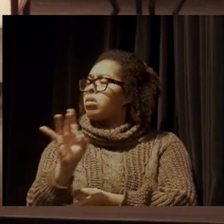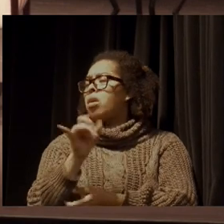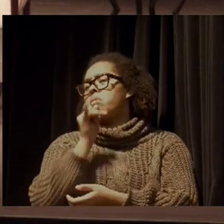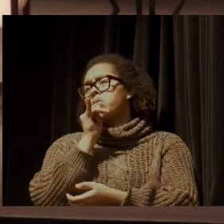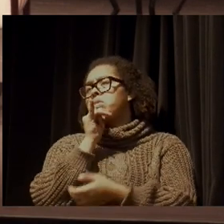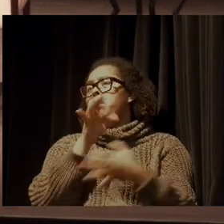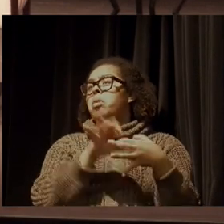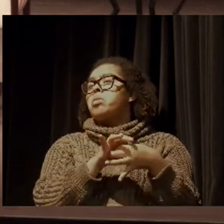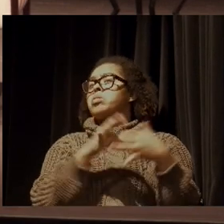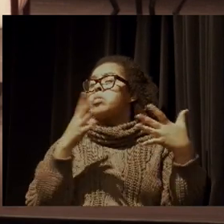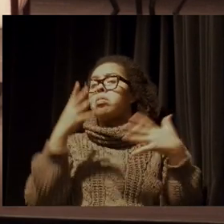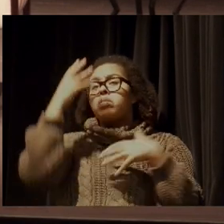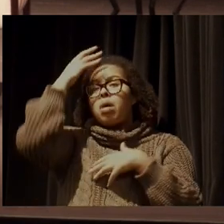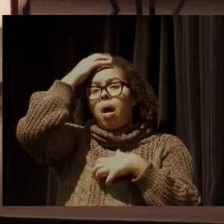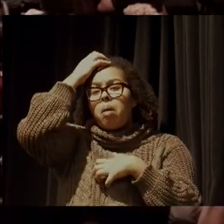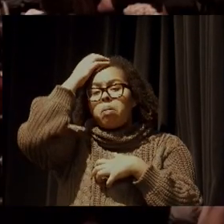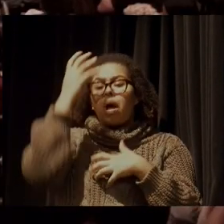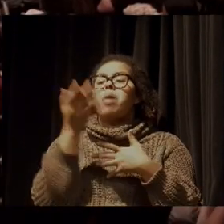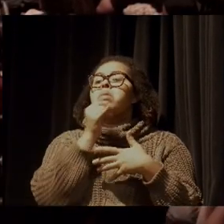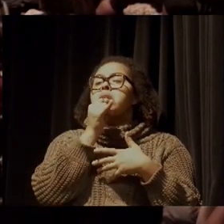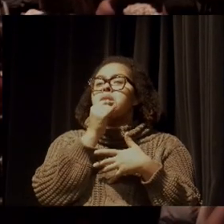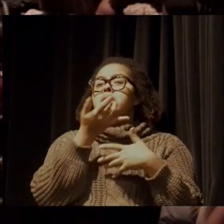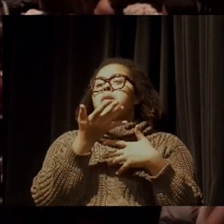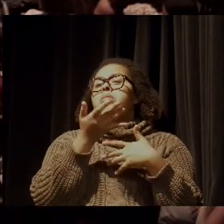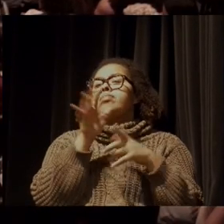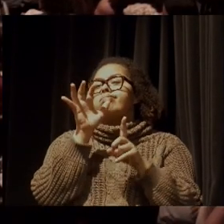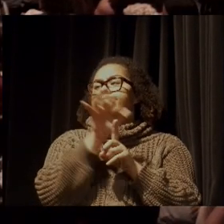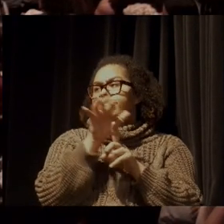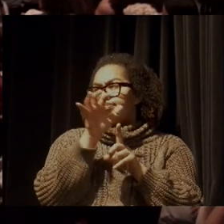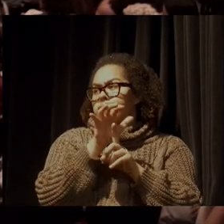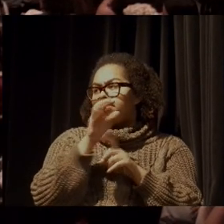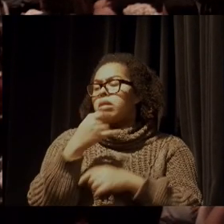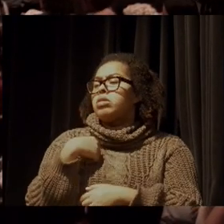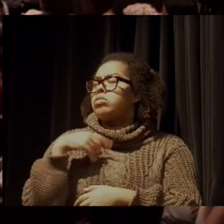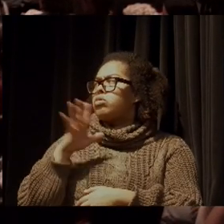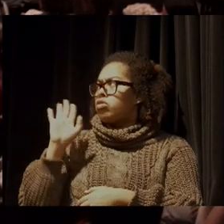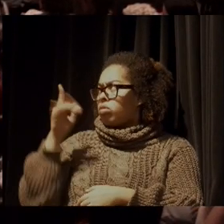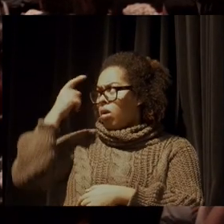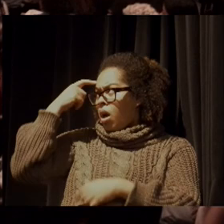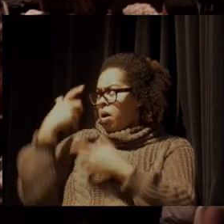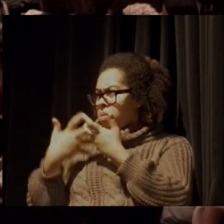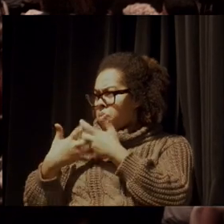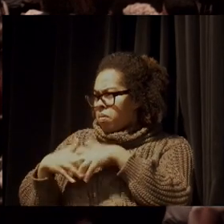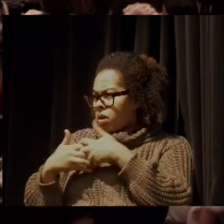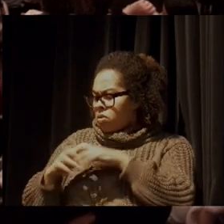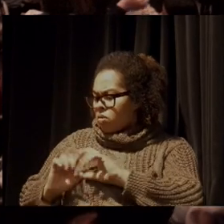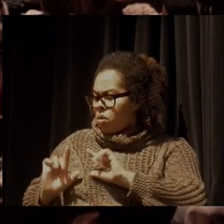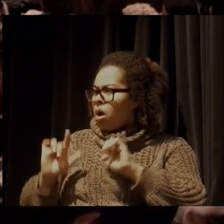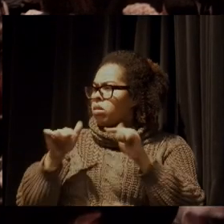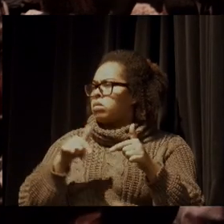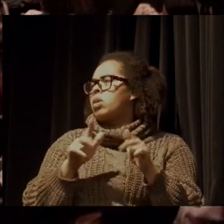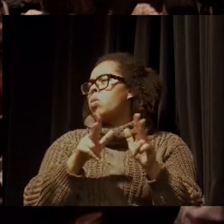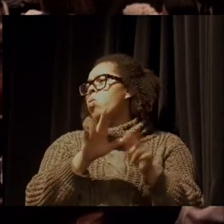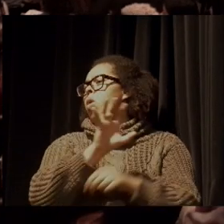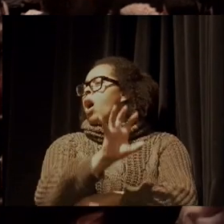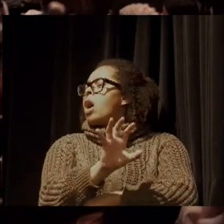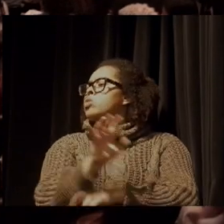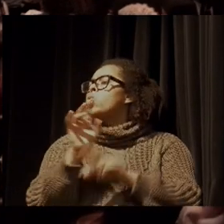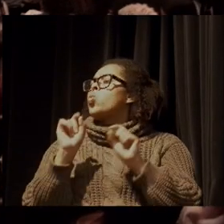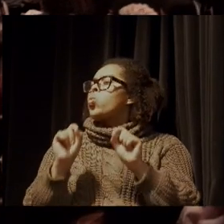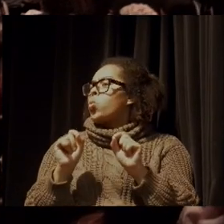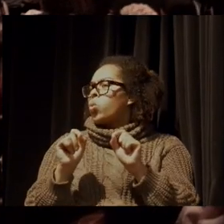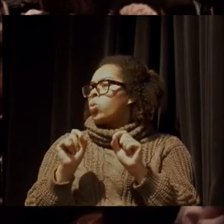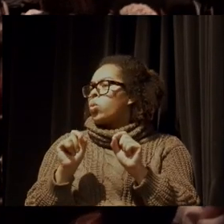e não ficar os primatas ameaçados. Aliás, nós já pensamos em uma ação como essa em relação a